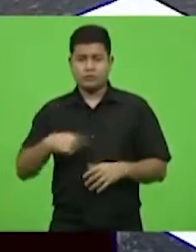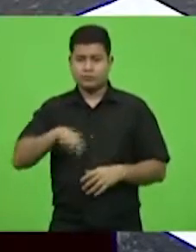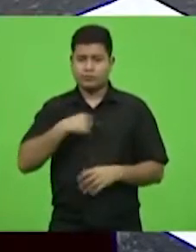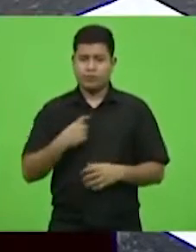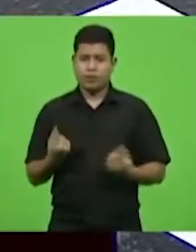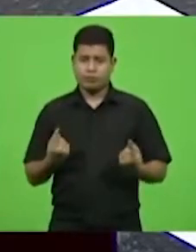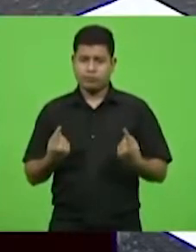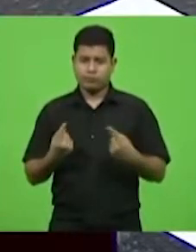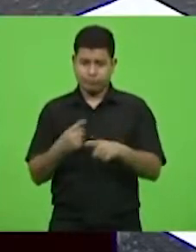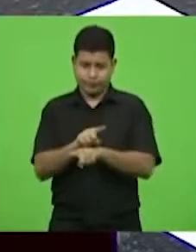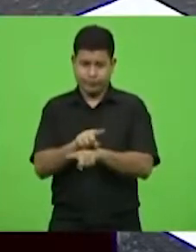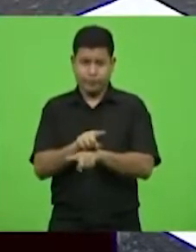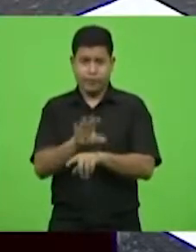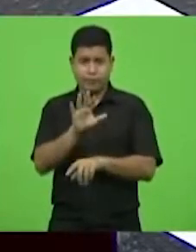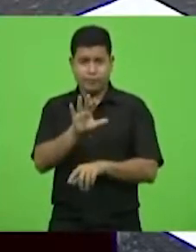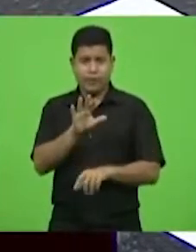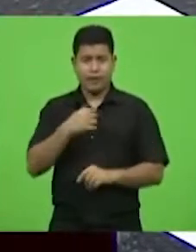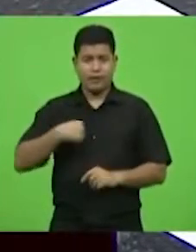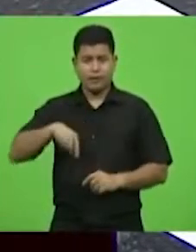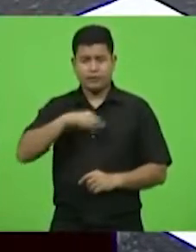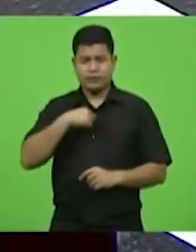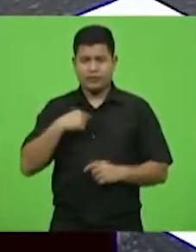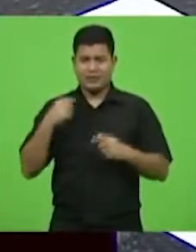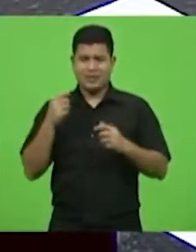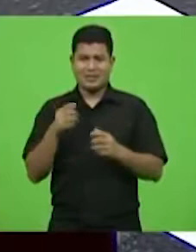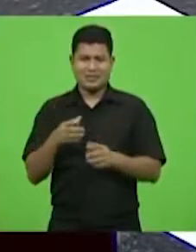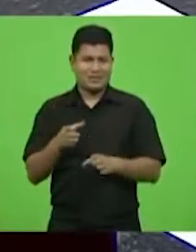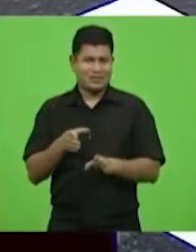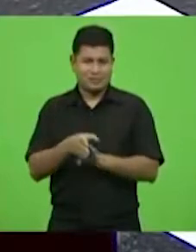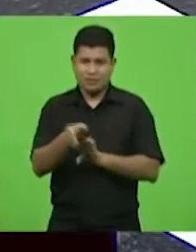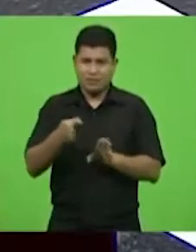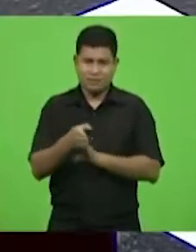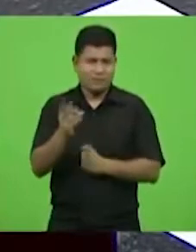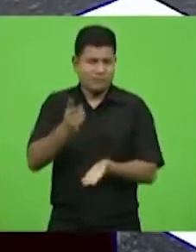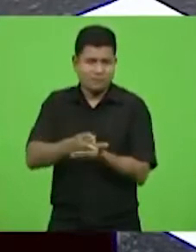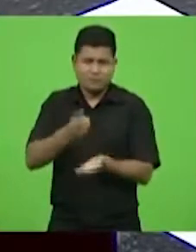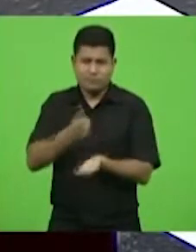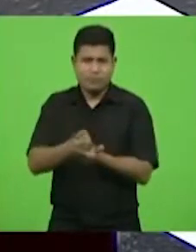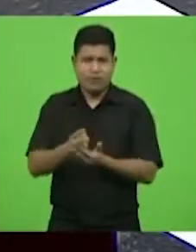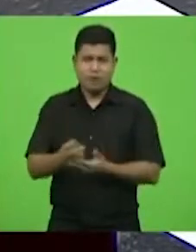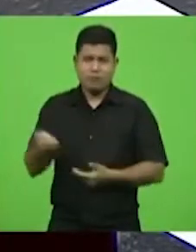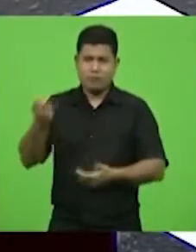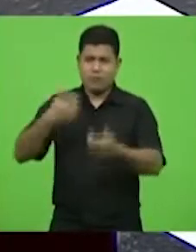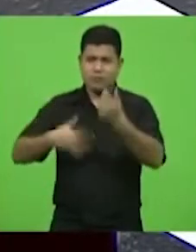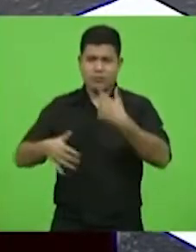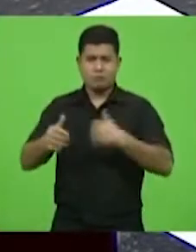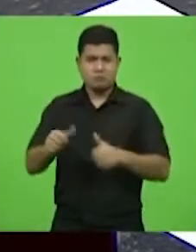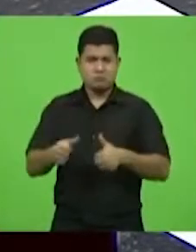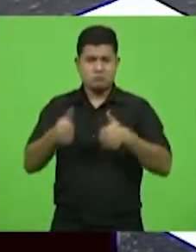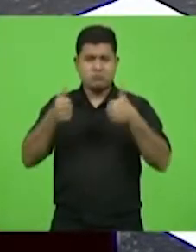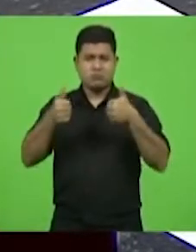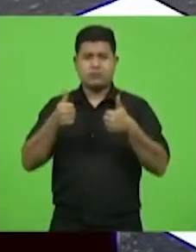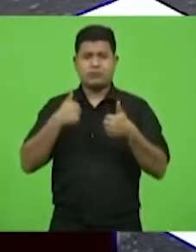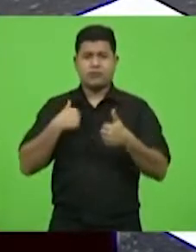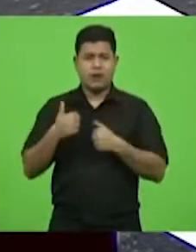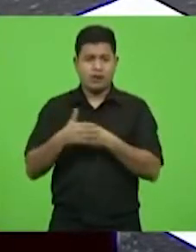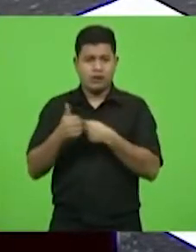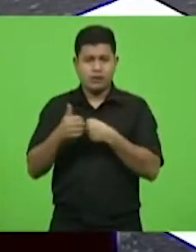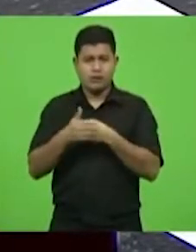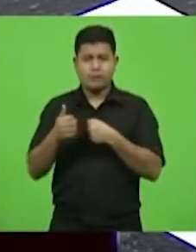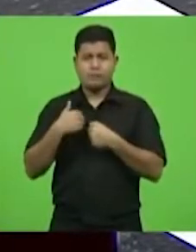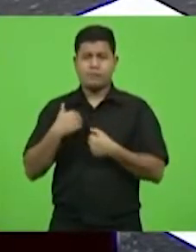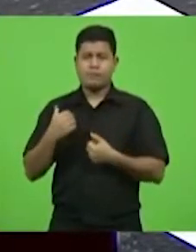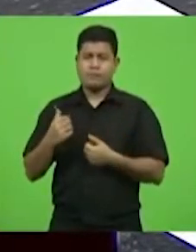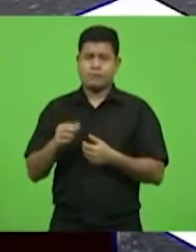só recebi o melhor. As melhores palavras, os melhores carinhos, os aconselhamentos.